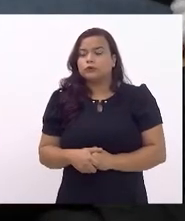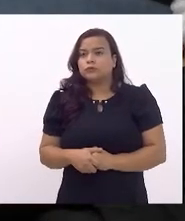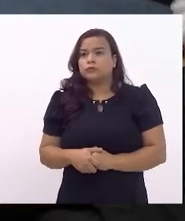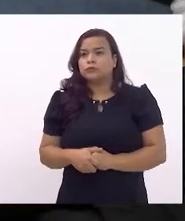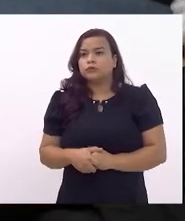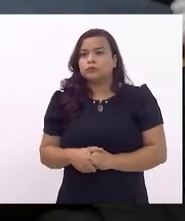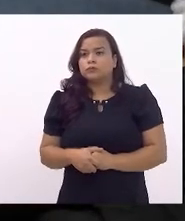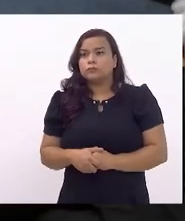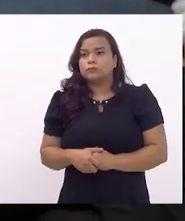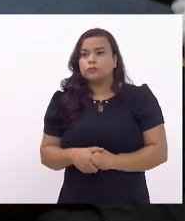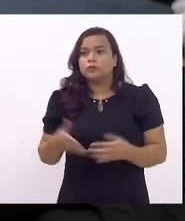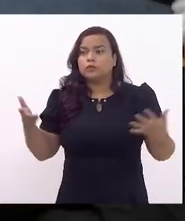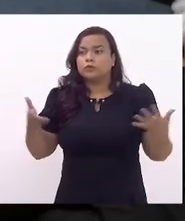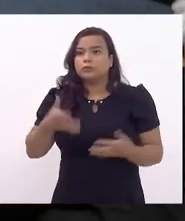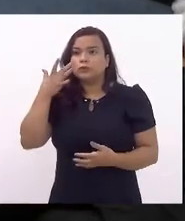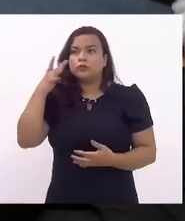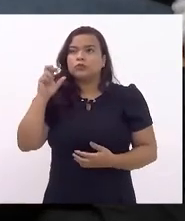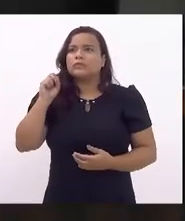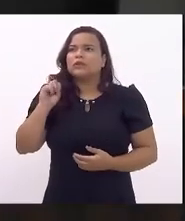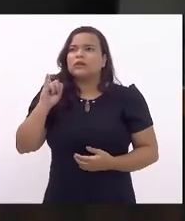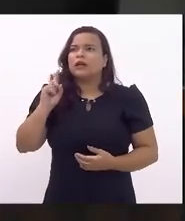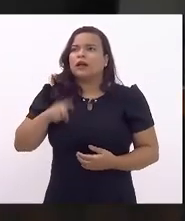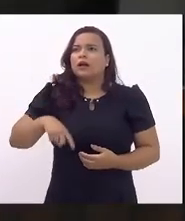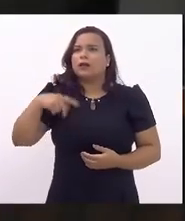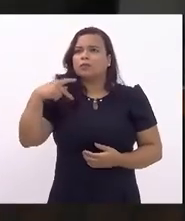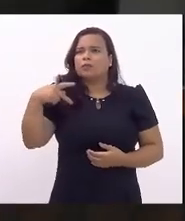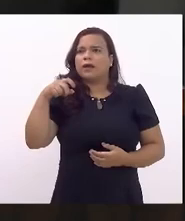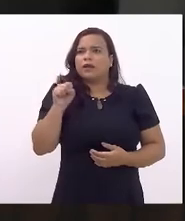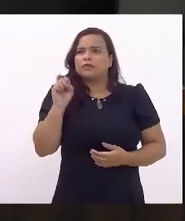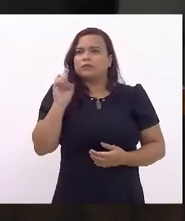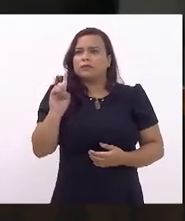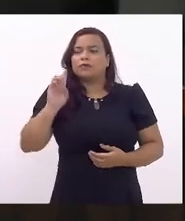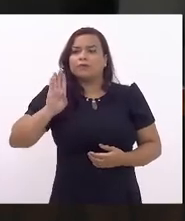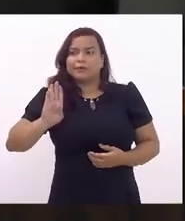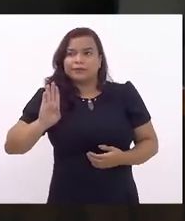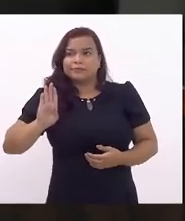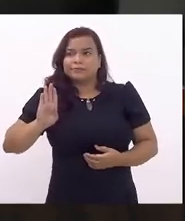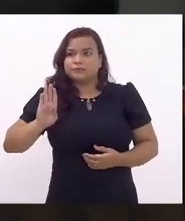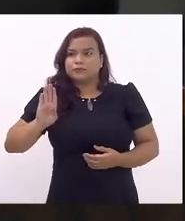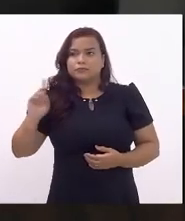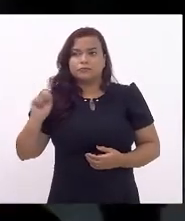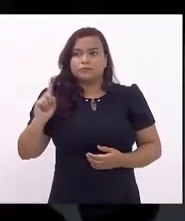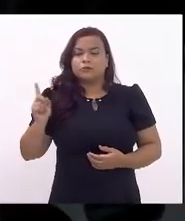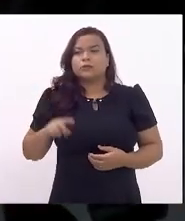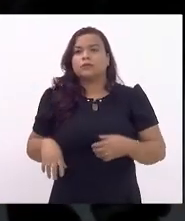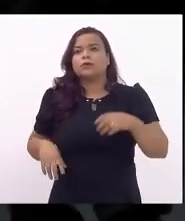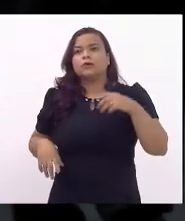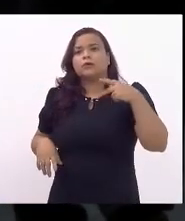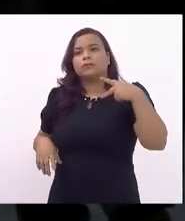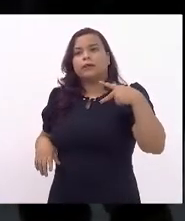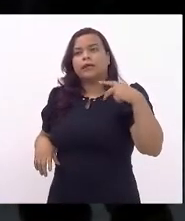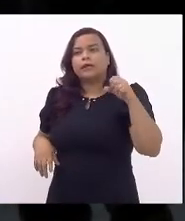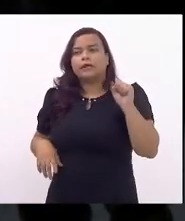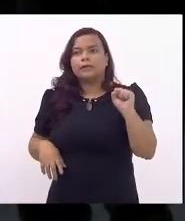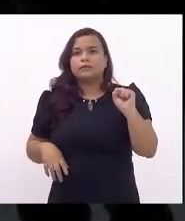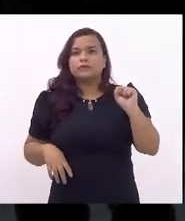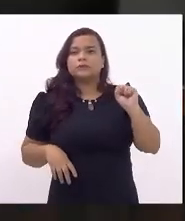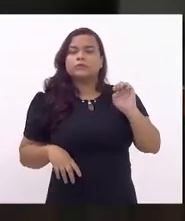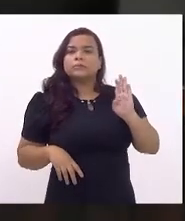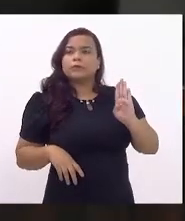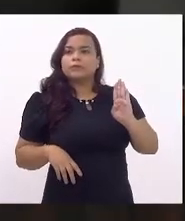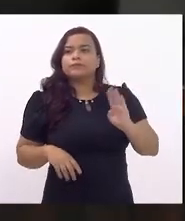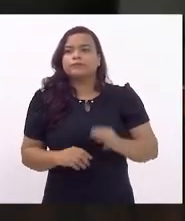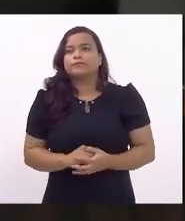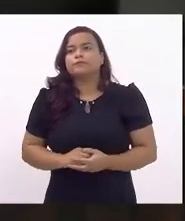Agora, eu não sei se é pelo PSDB. Não, está lá no quadro, Sr. Presidente. Pelo PSD. Está escrito no quadro. A